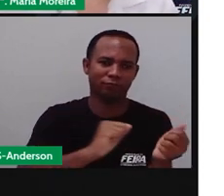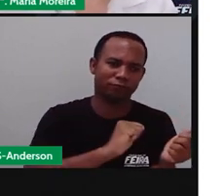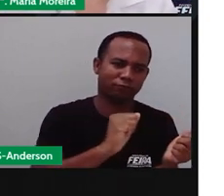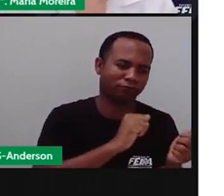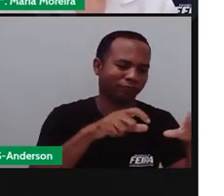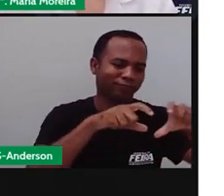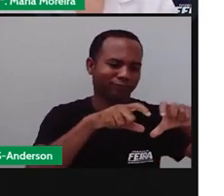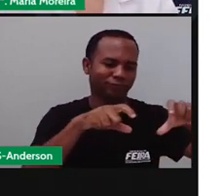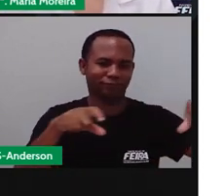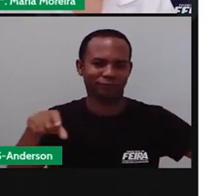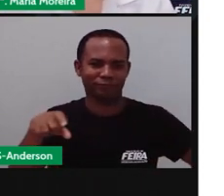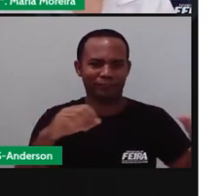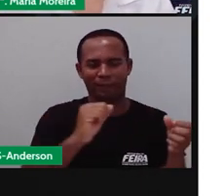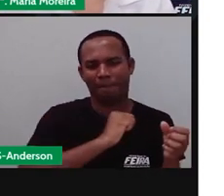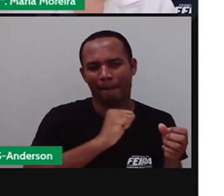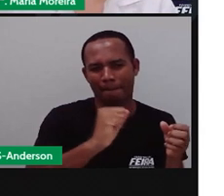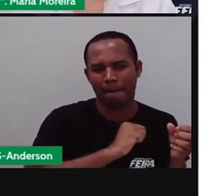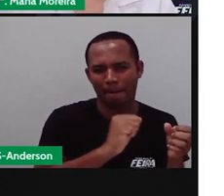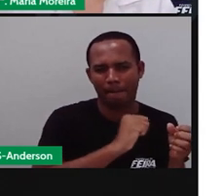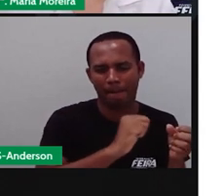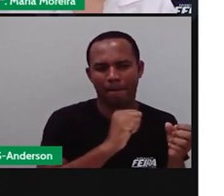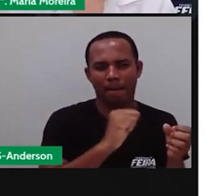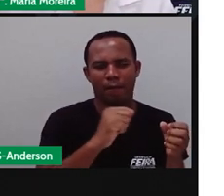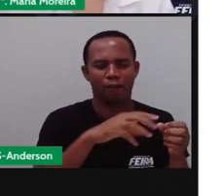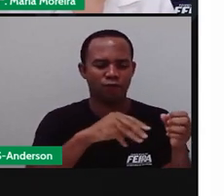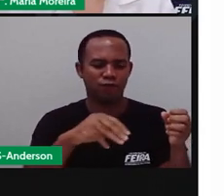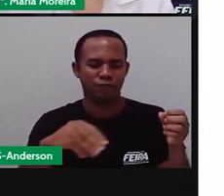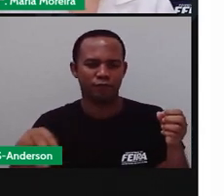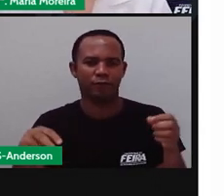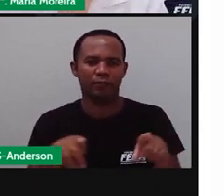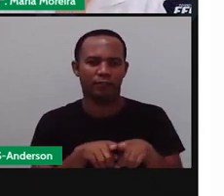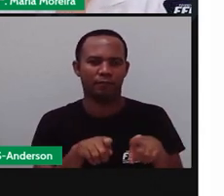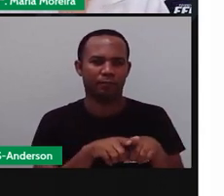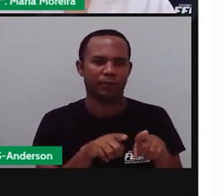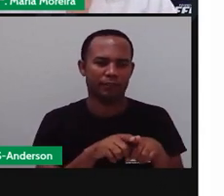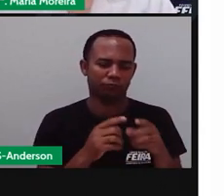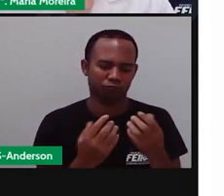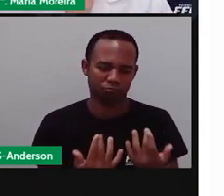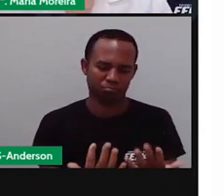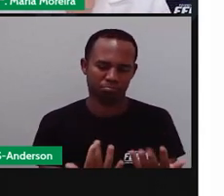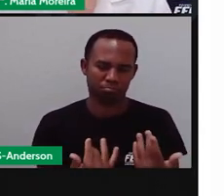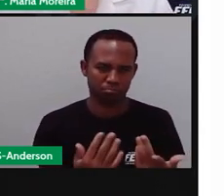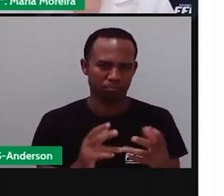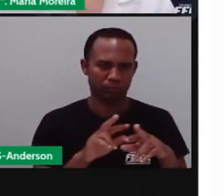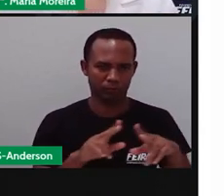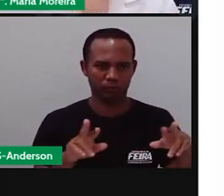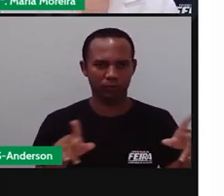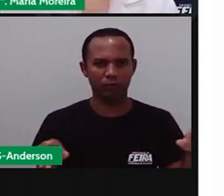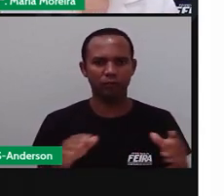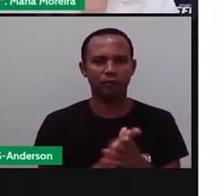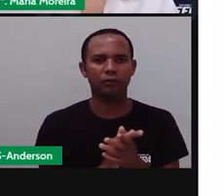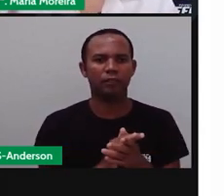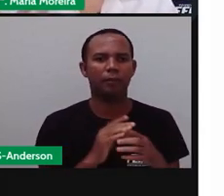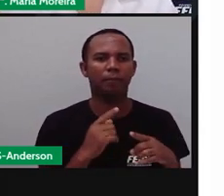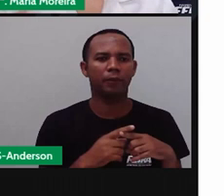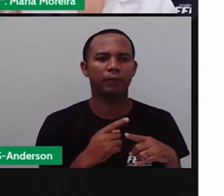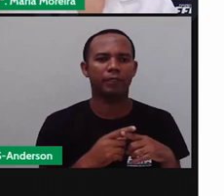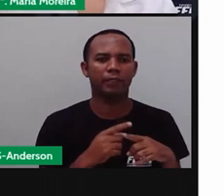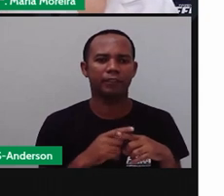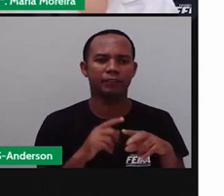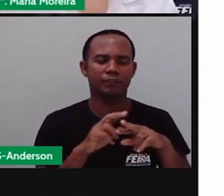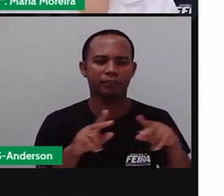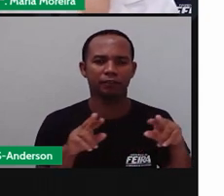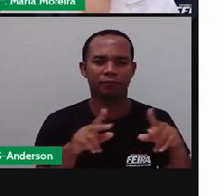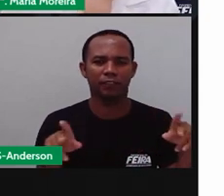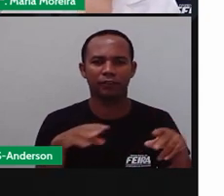mandioca. E a precisa do solo para várias coisas. Inclusive, os animais precisam do solo por quê? Vários